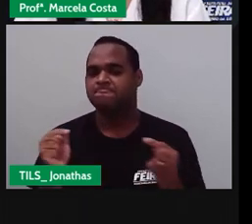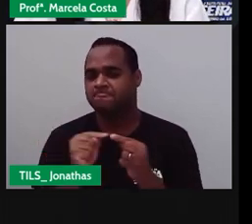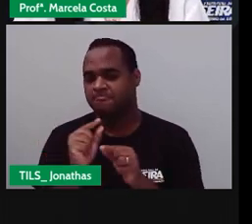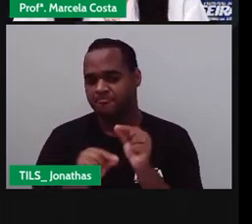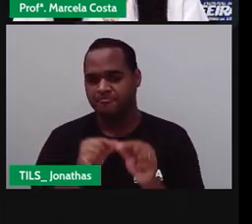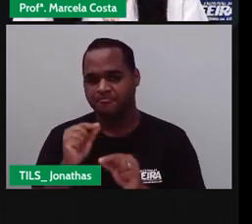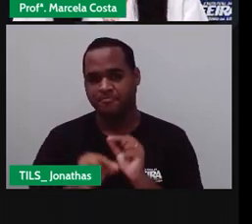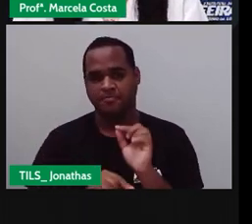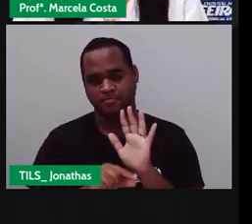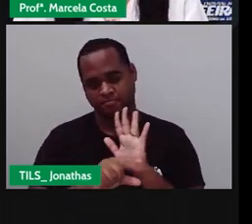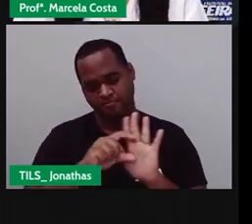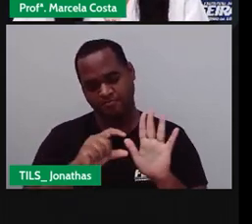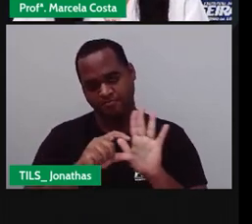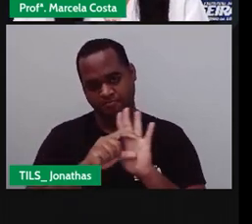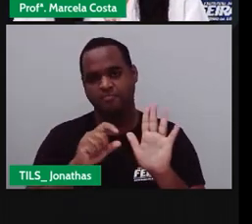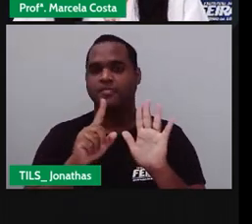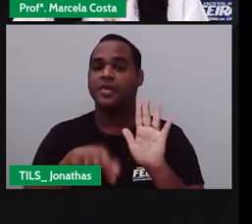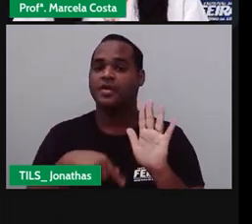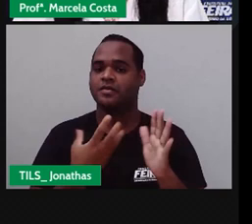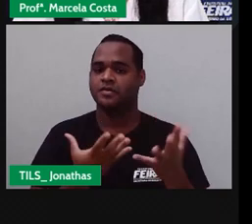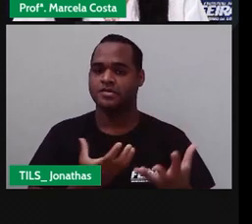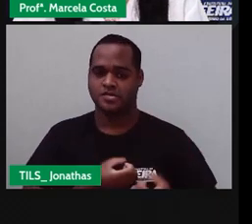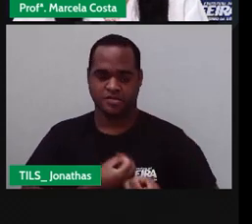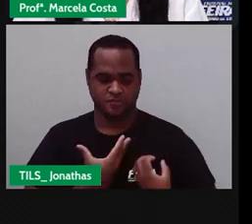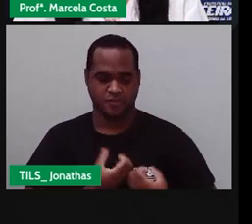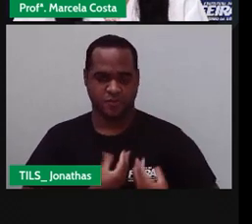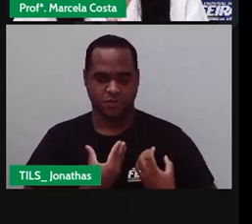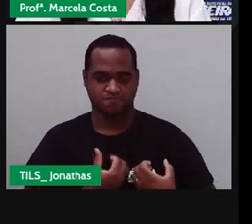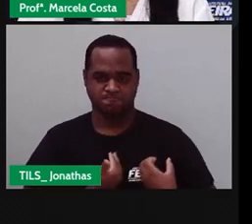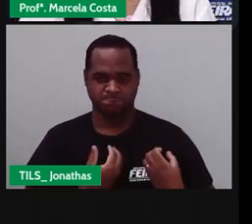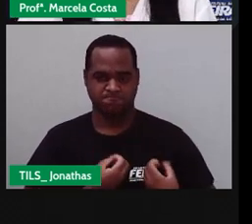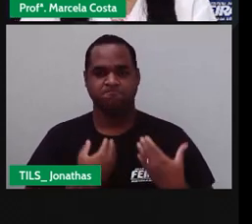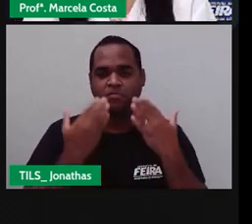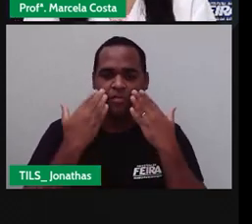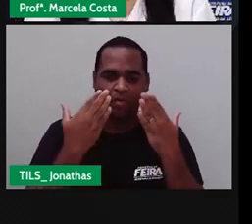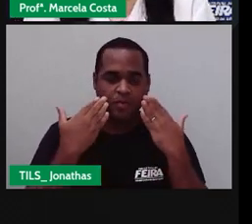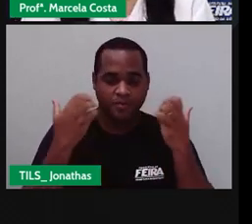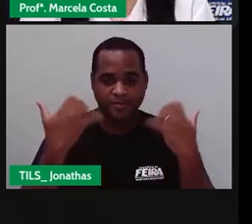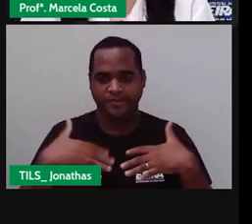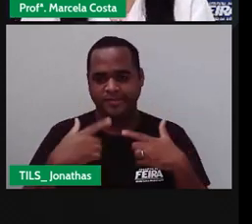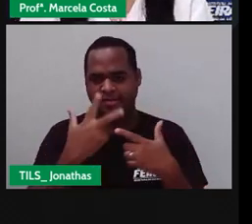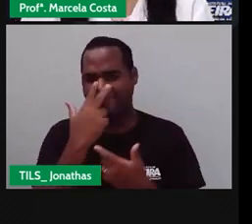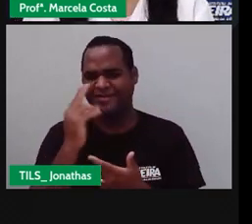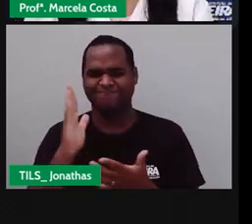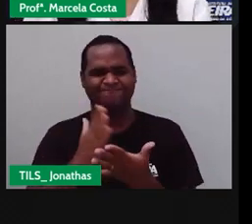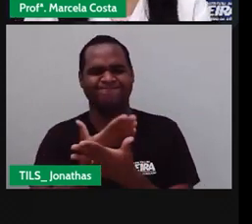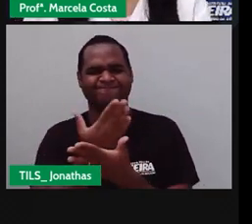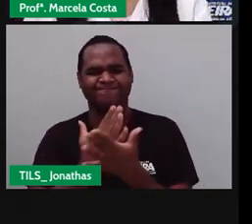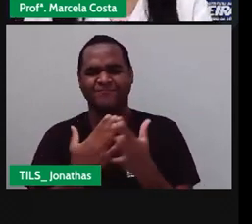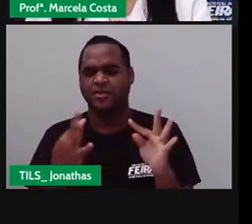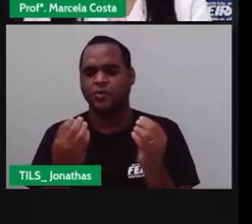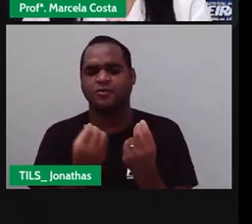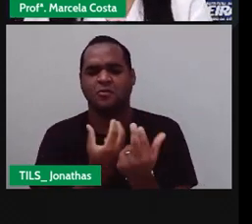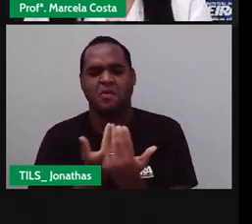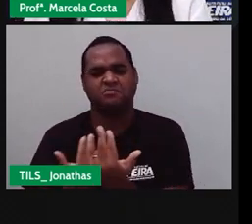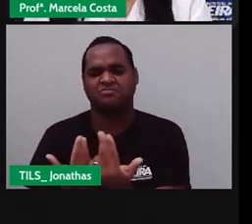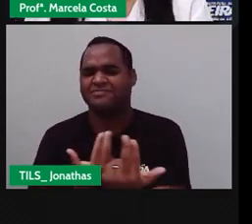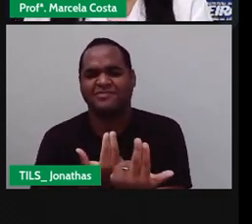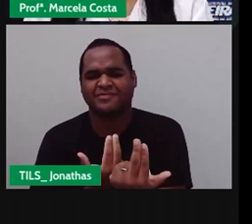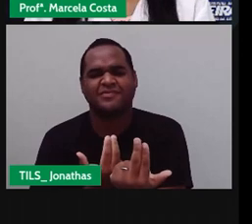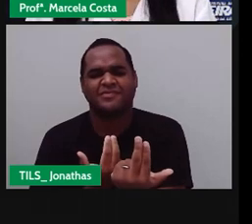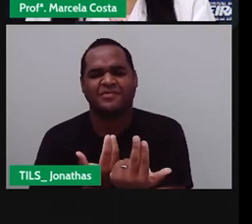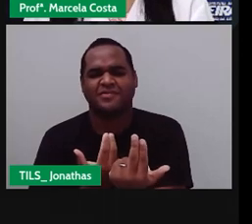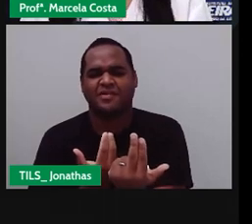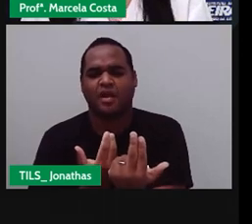Estrofe Do poema Em que vem Mostrando Para a gente Como que é chato Se tudo fosse igual